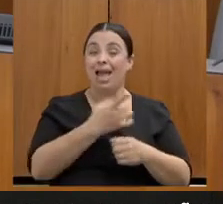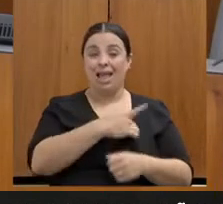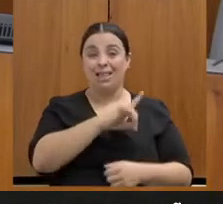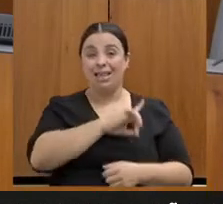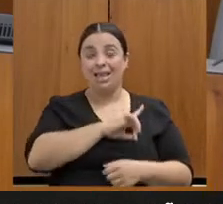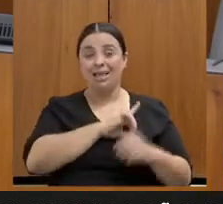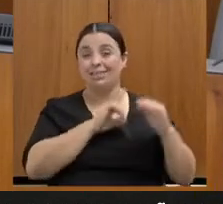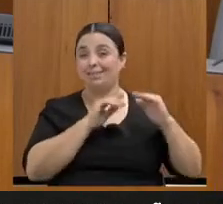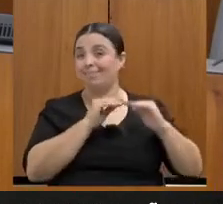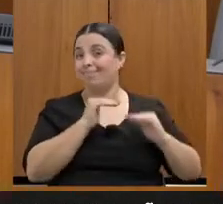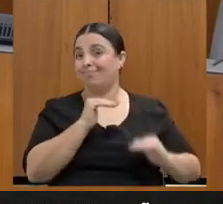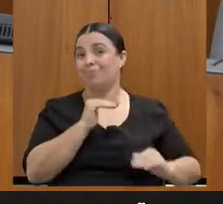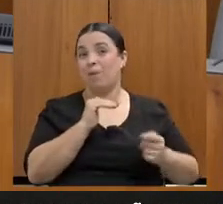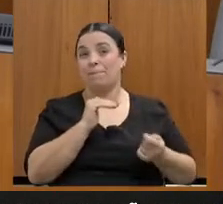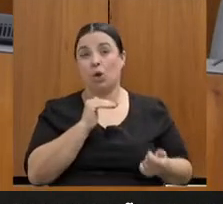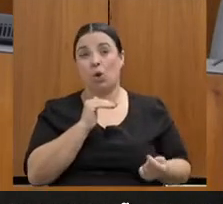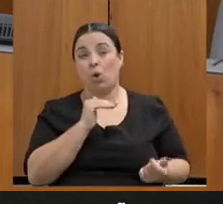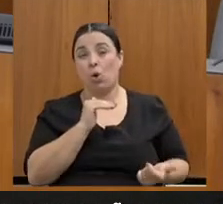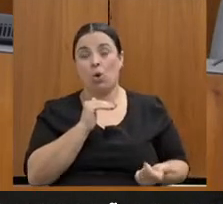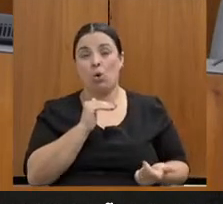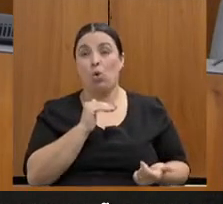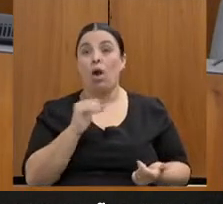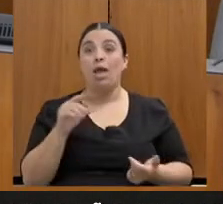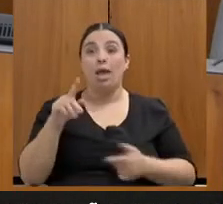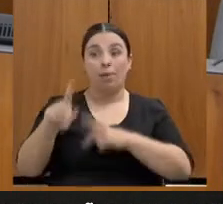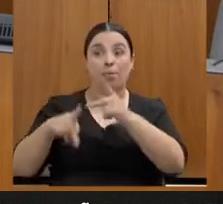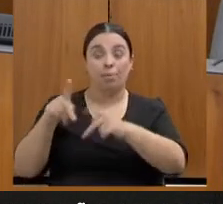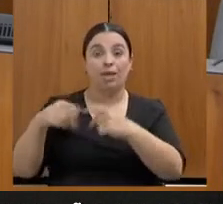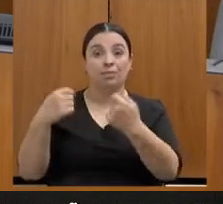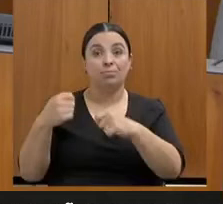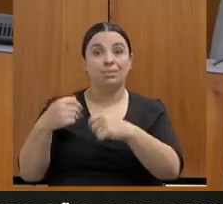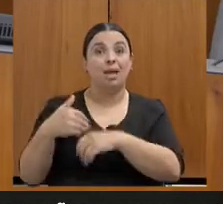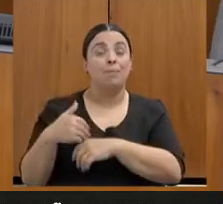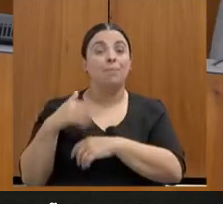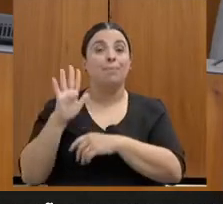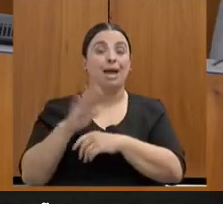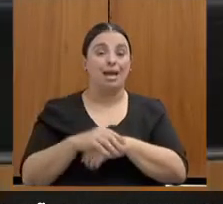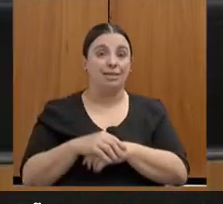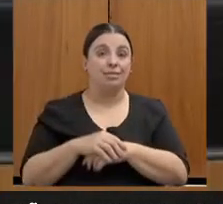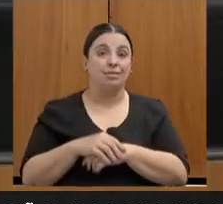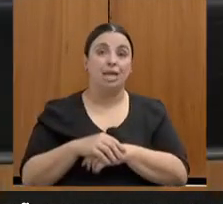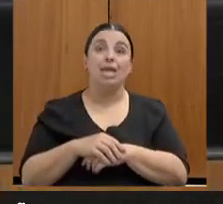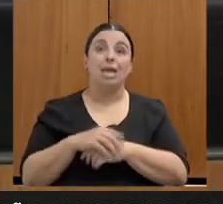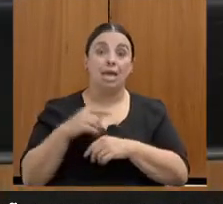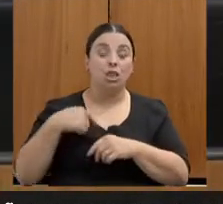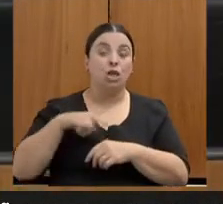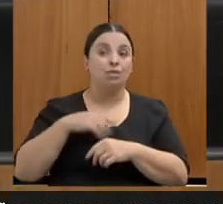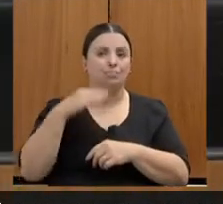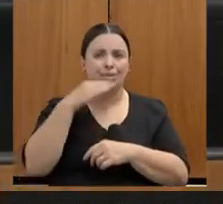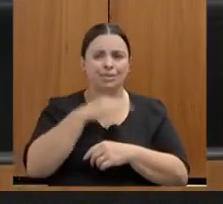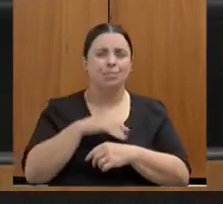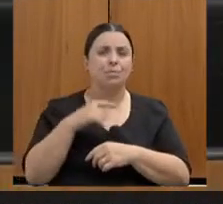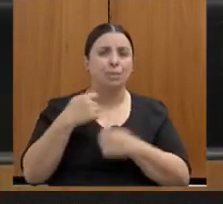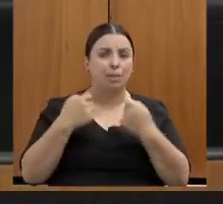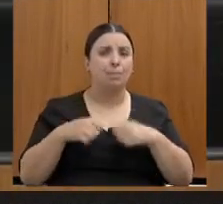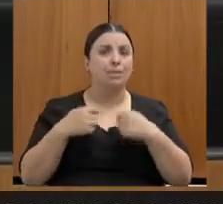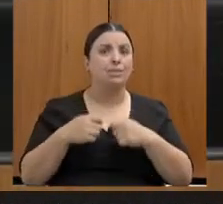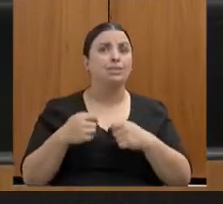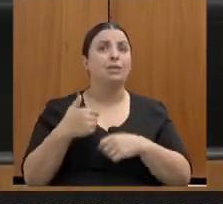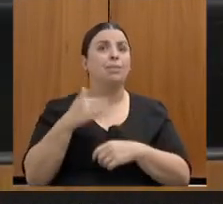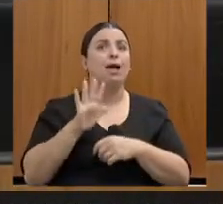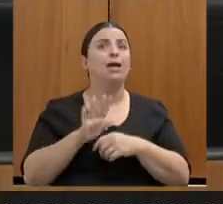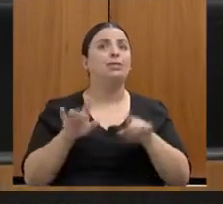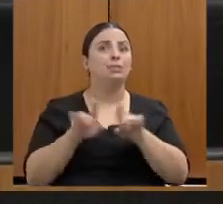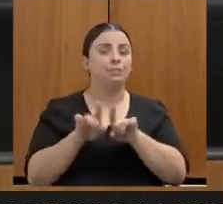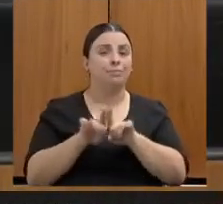e a necessidade do atendimento que a gente percebe. E dizer que a gente se preocupa bastante porque